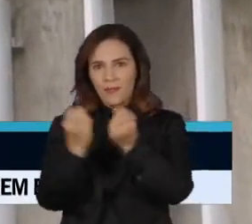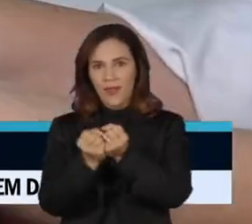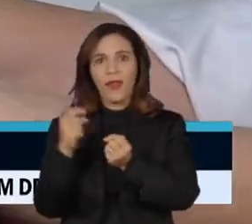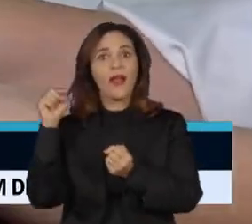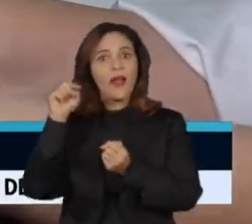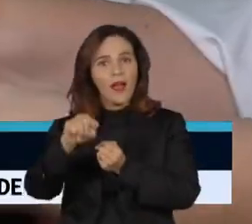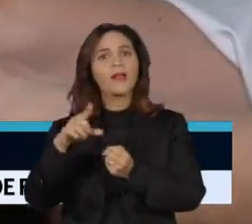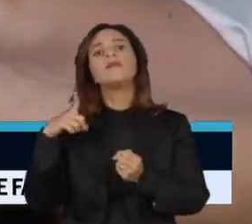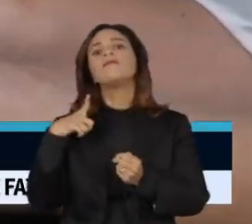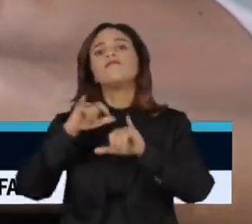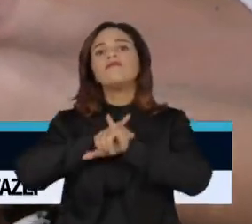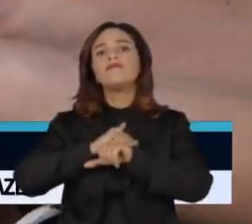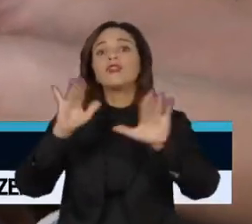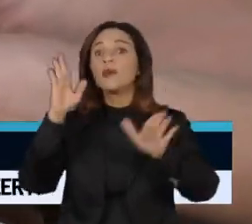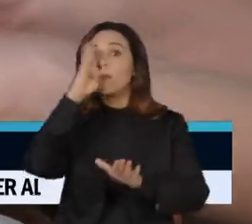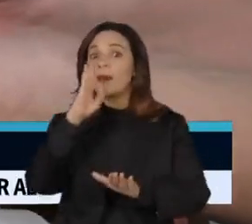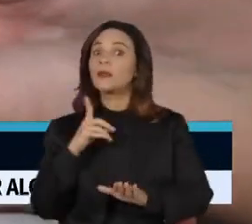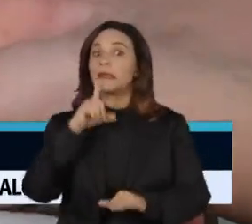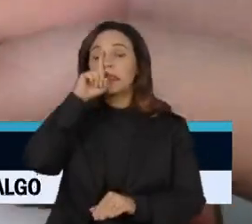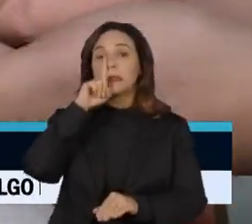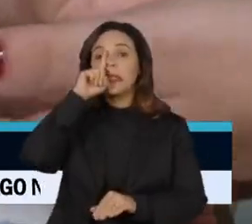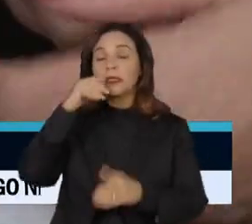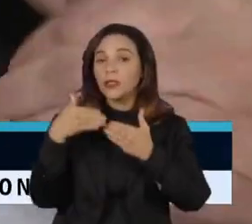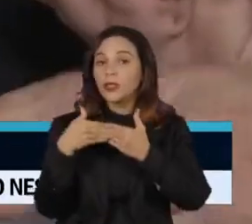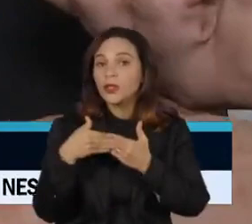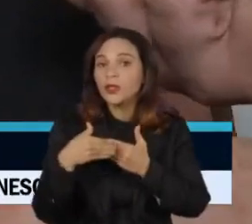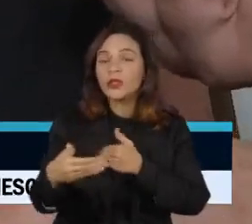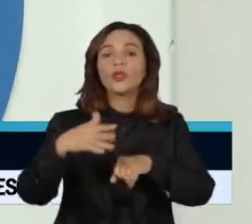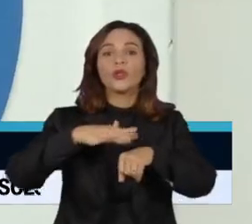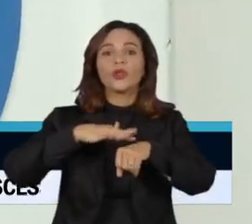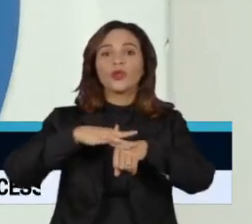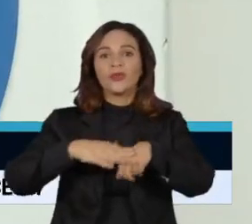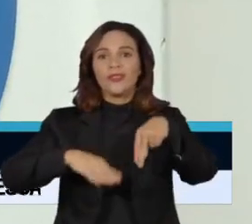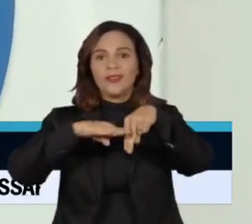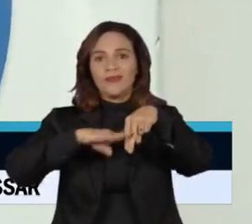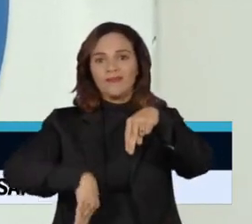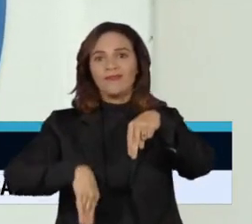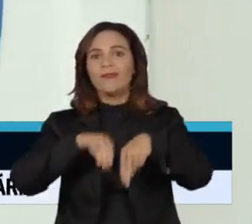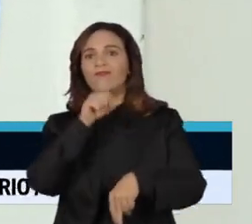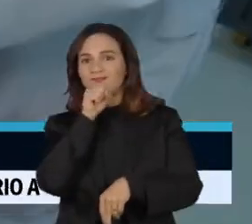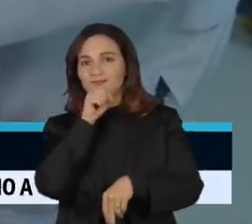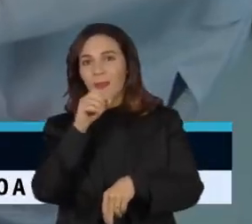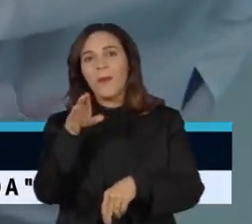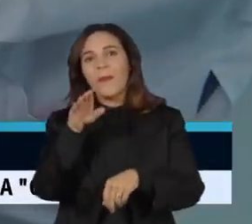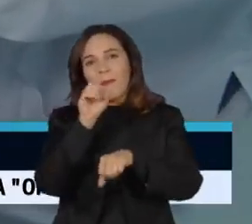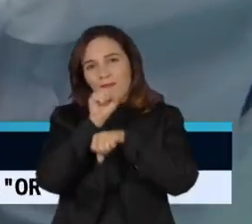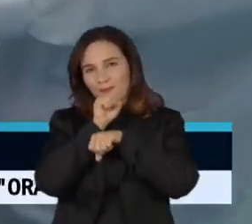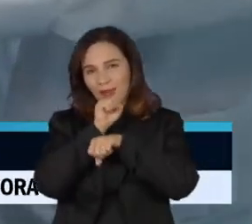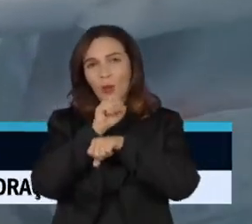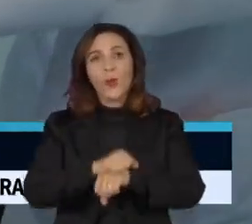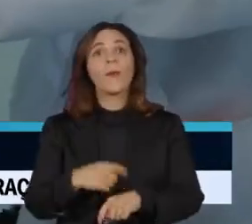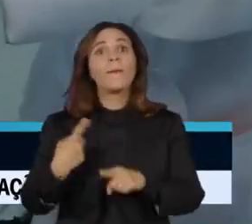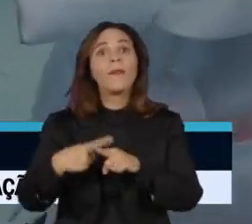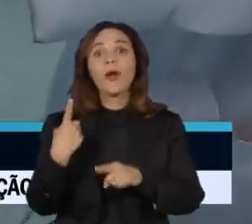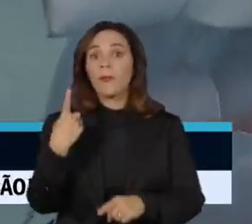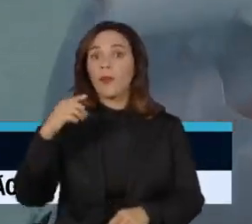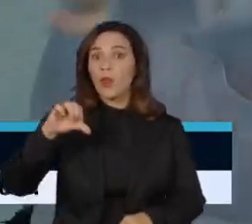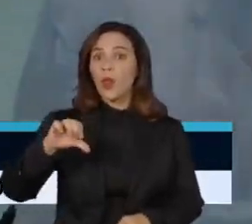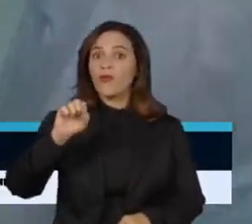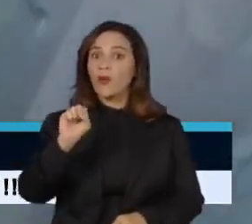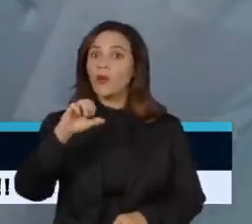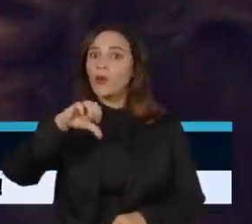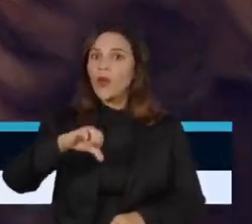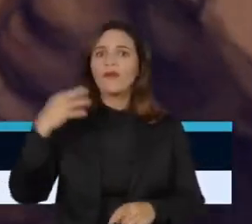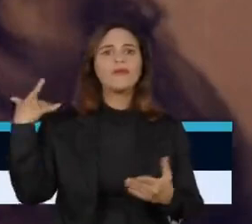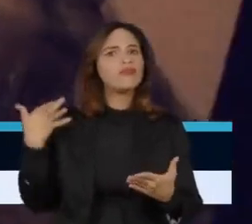da Saúde, declarou o Brasil como o país de alto risco para a poliomielite, a paralisia infantil. Desde 1989 não